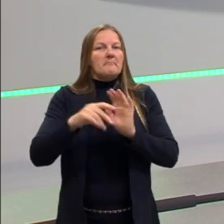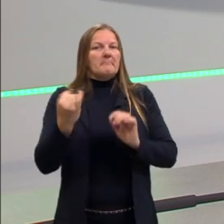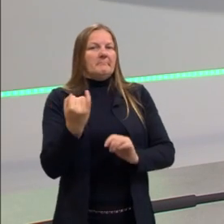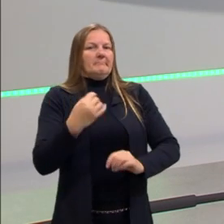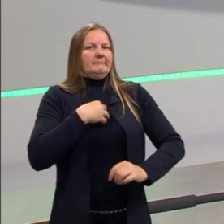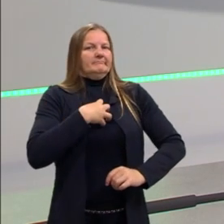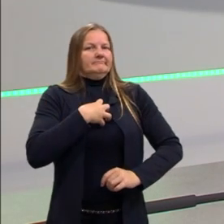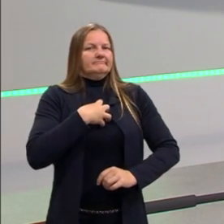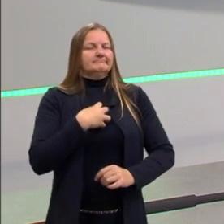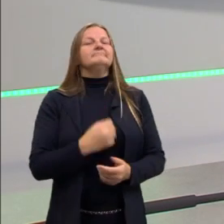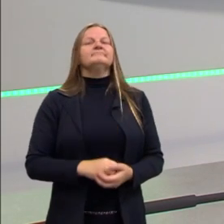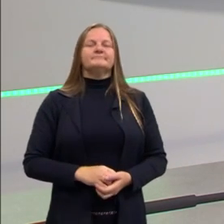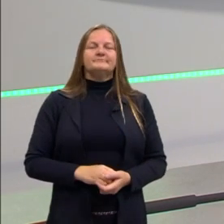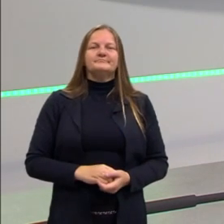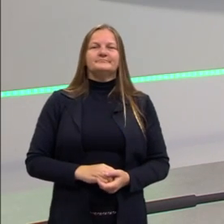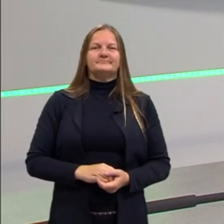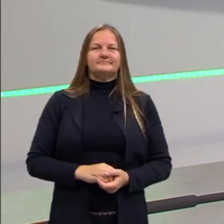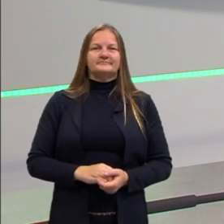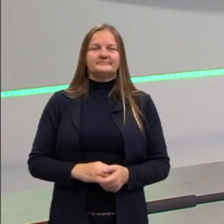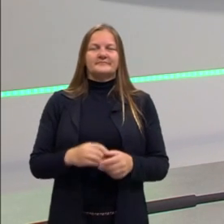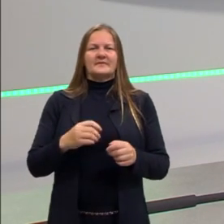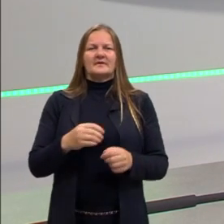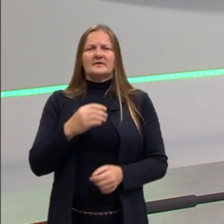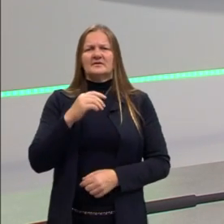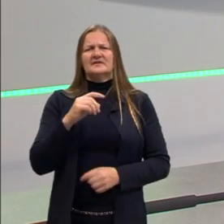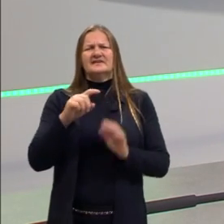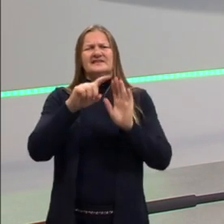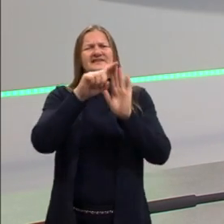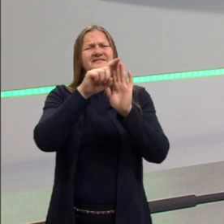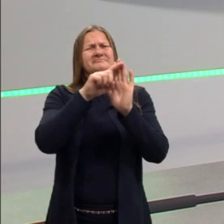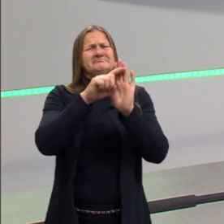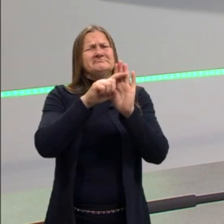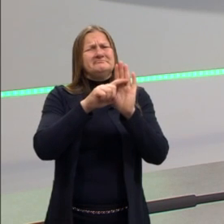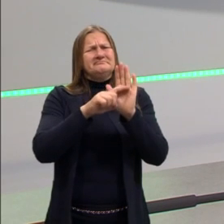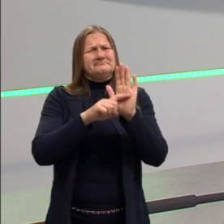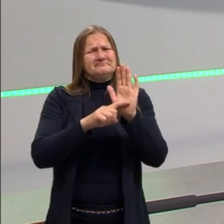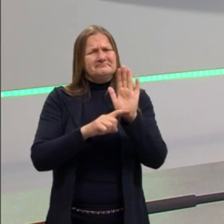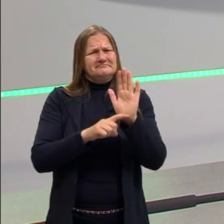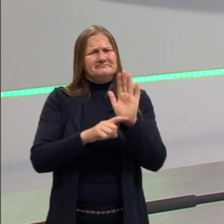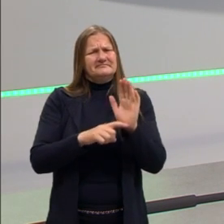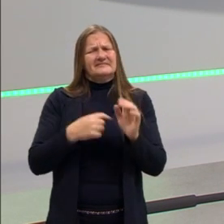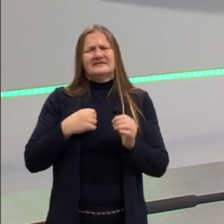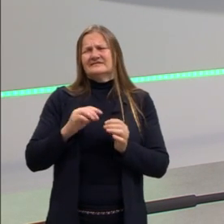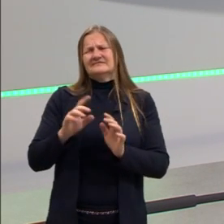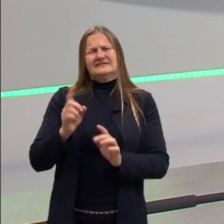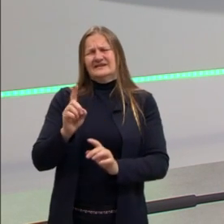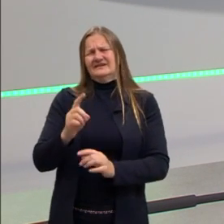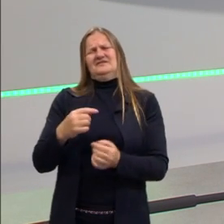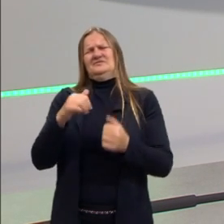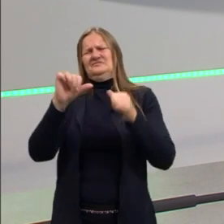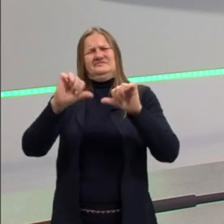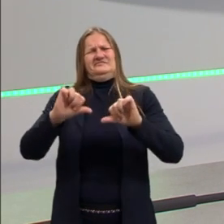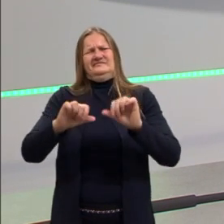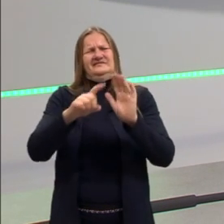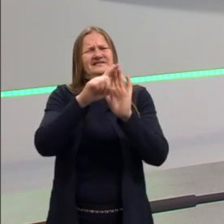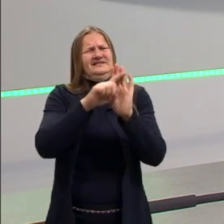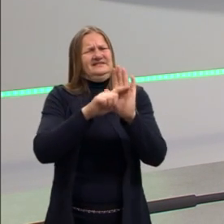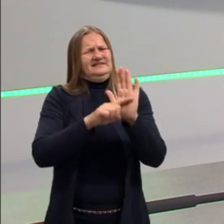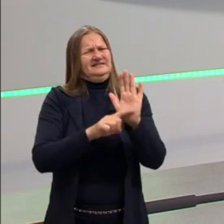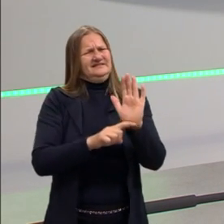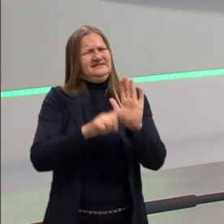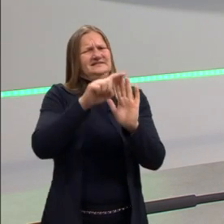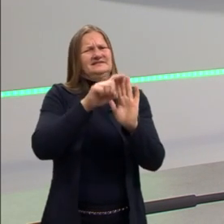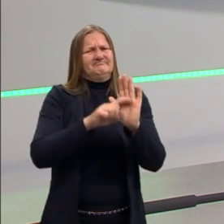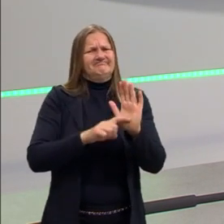Então, esse individualismo, pessimismo, porque se não der certo do jeito que eu quero, nada mais vai dar certo. Tem gente assim até hoje,